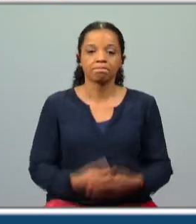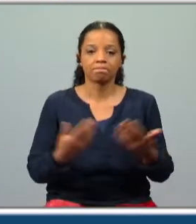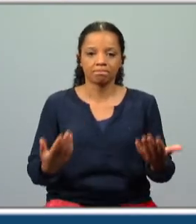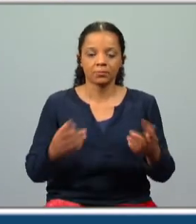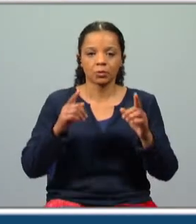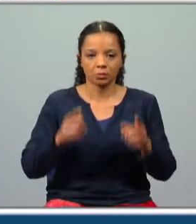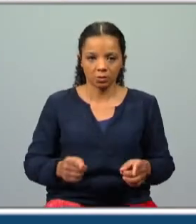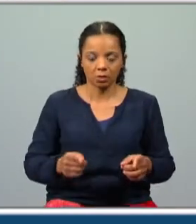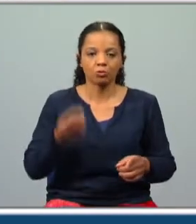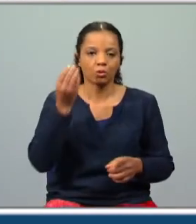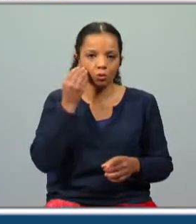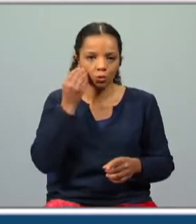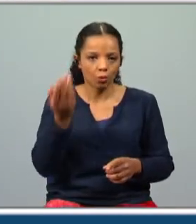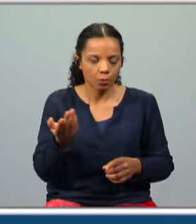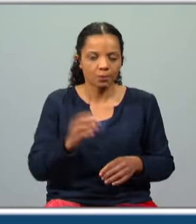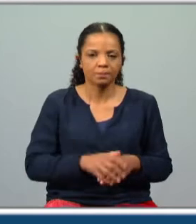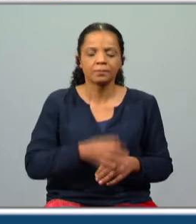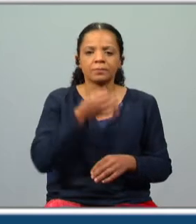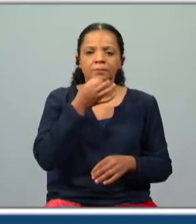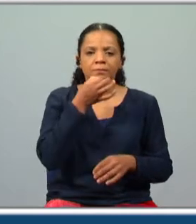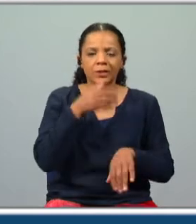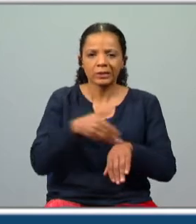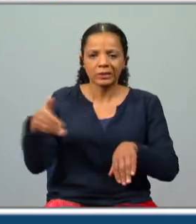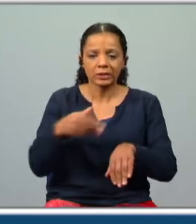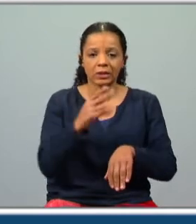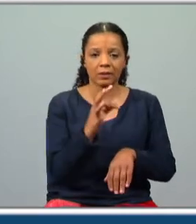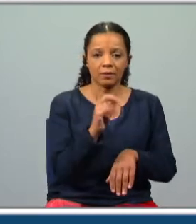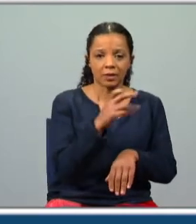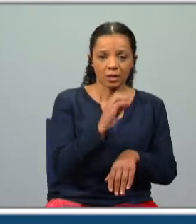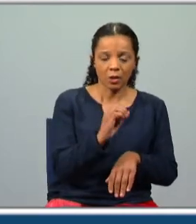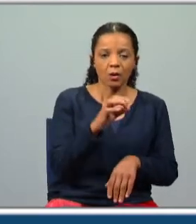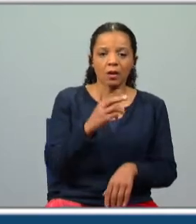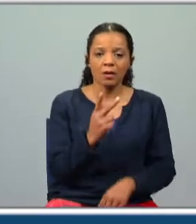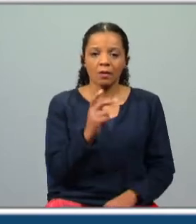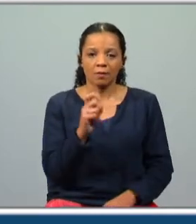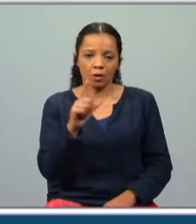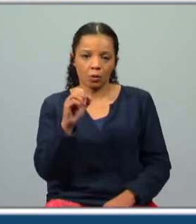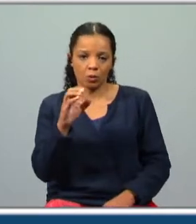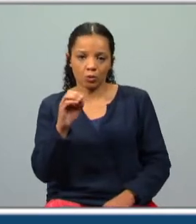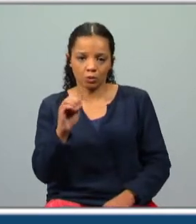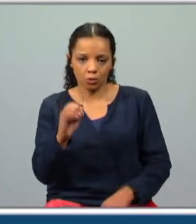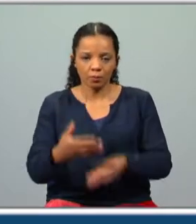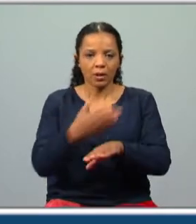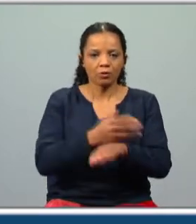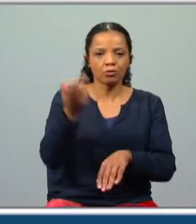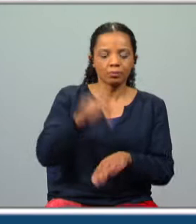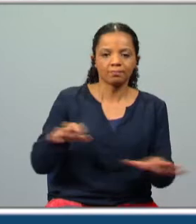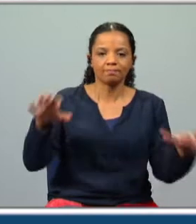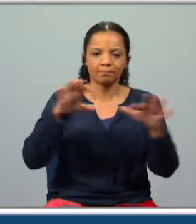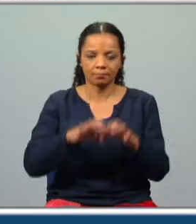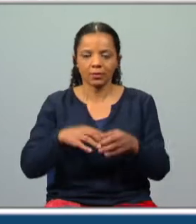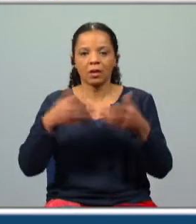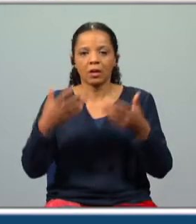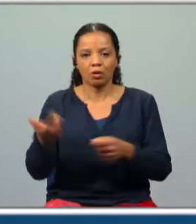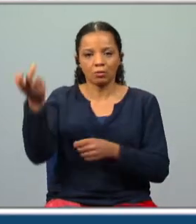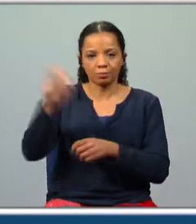Começamos então com a referência ao episódio de Fernão Veloso, aquilo que tinha acontecido anteriormente, a ser ligado ao que